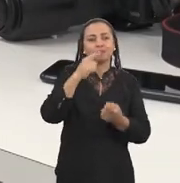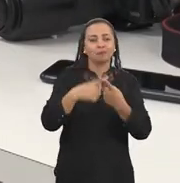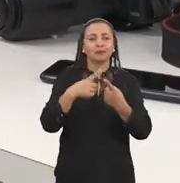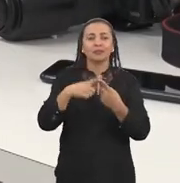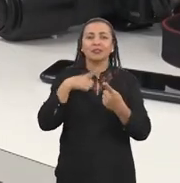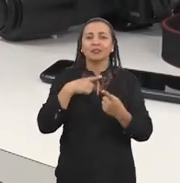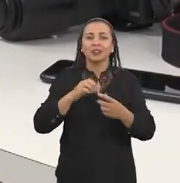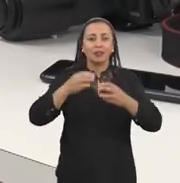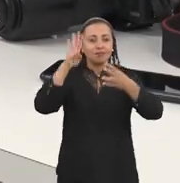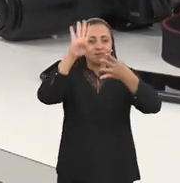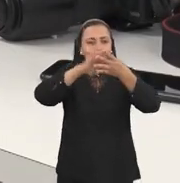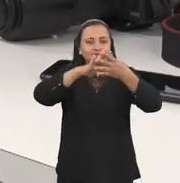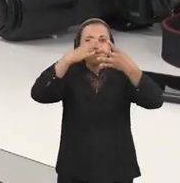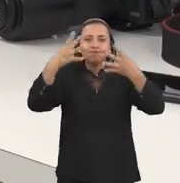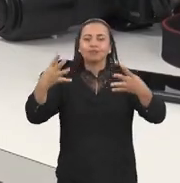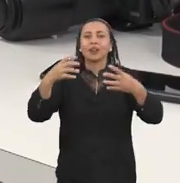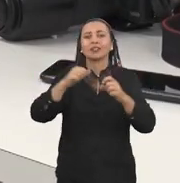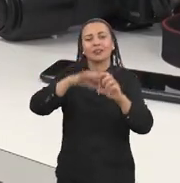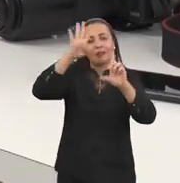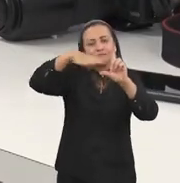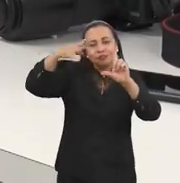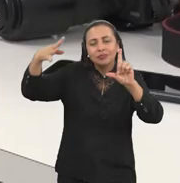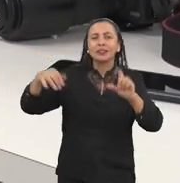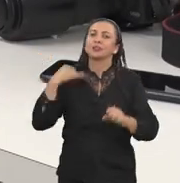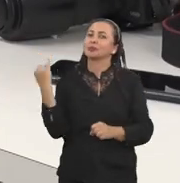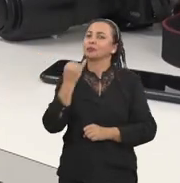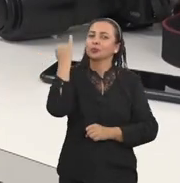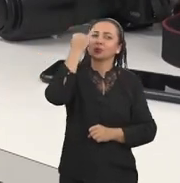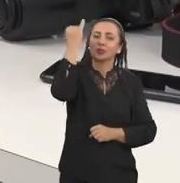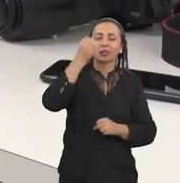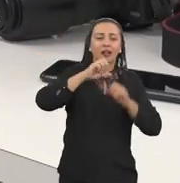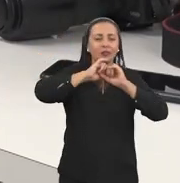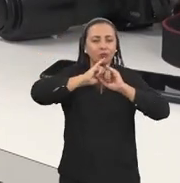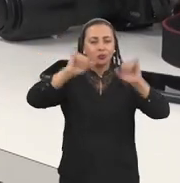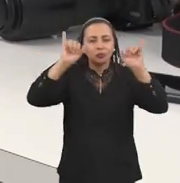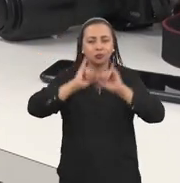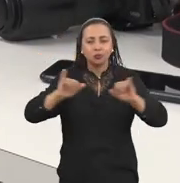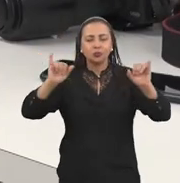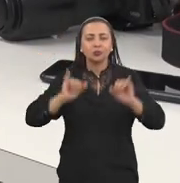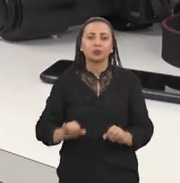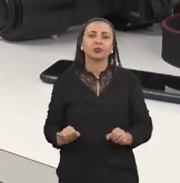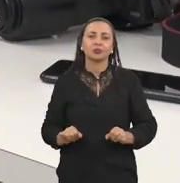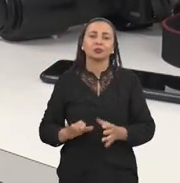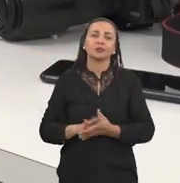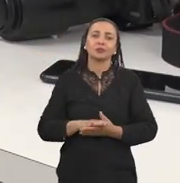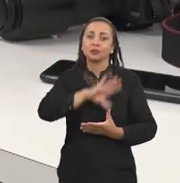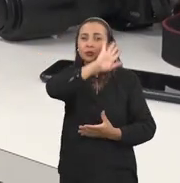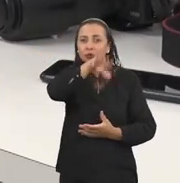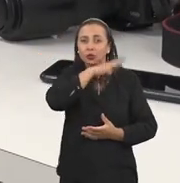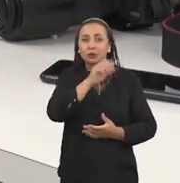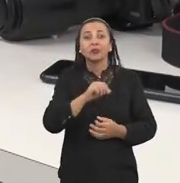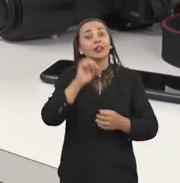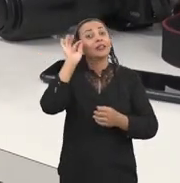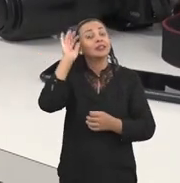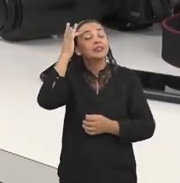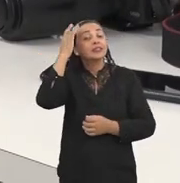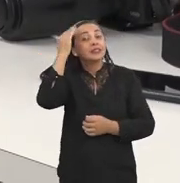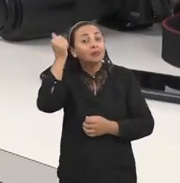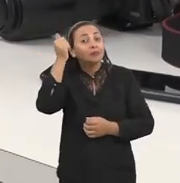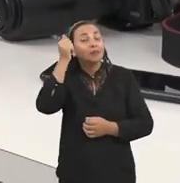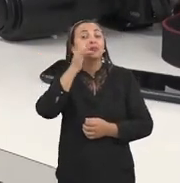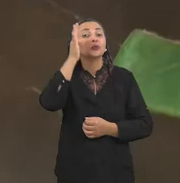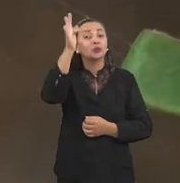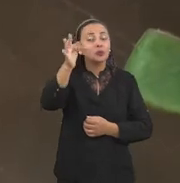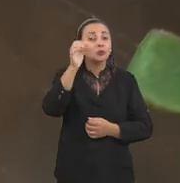criar um arcabouço, quer dizer, um banco de dados muito importante de distribuição das espécies e quiçá